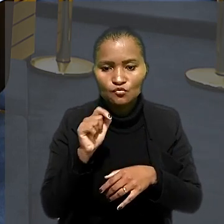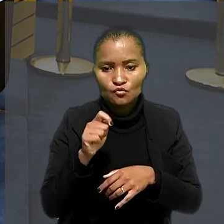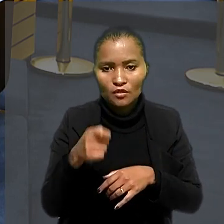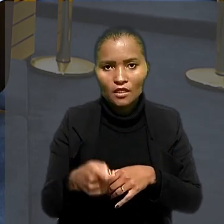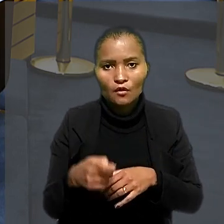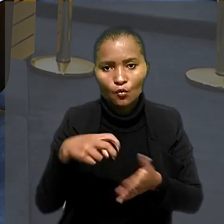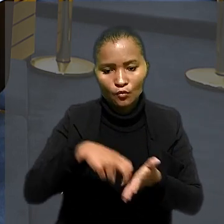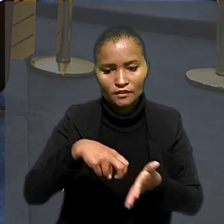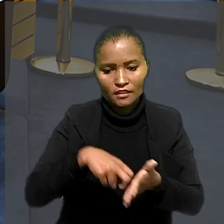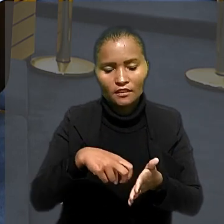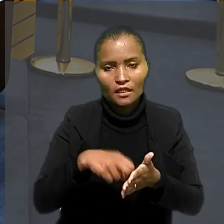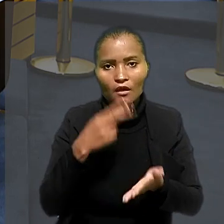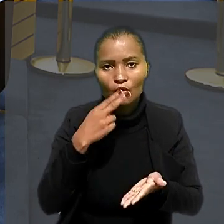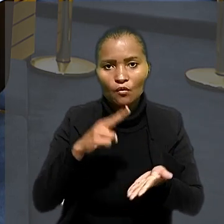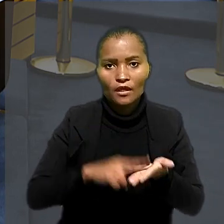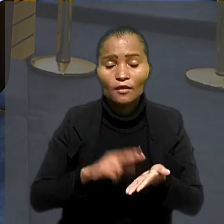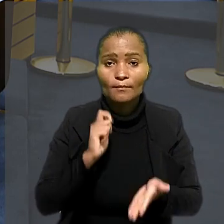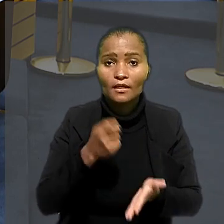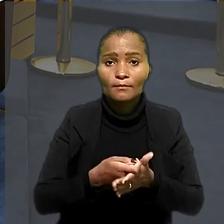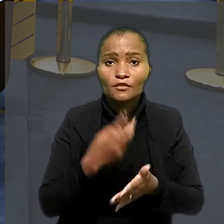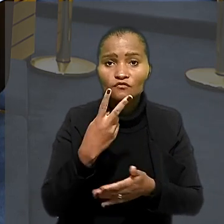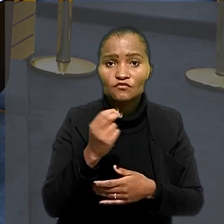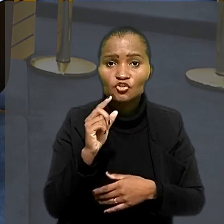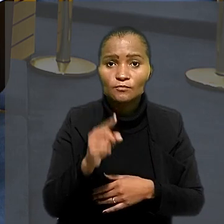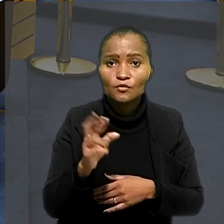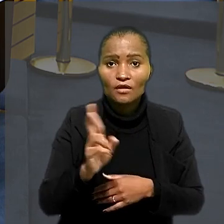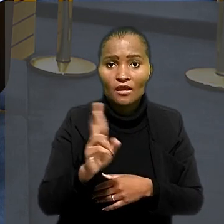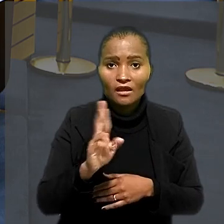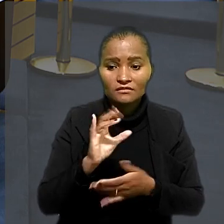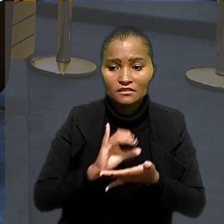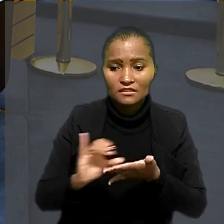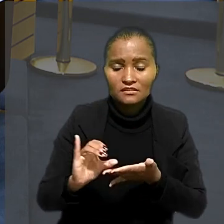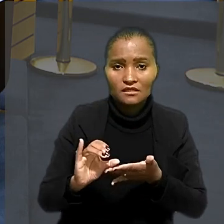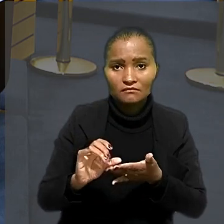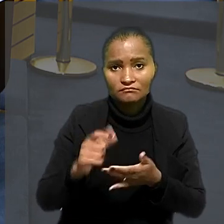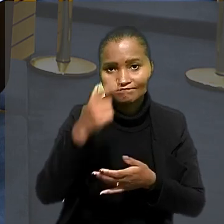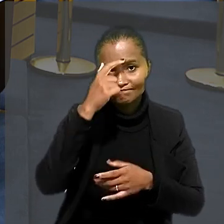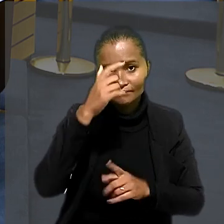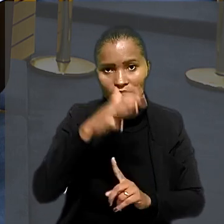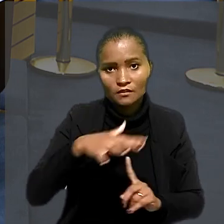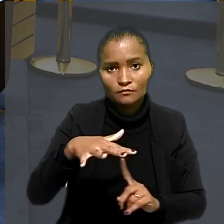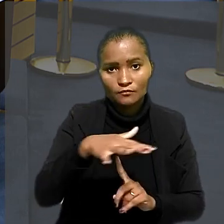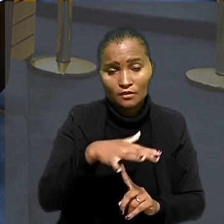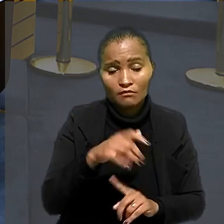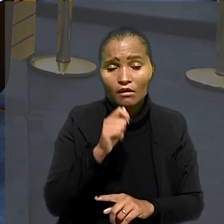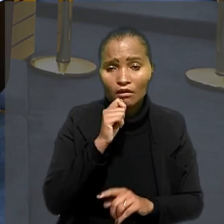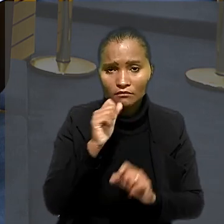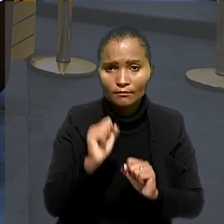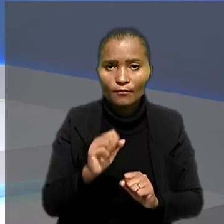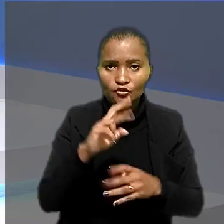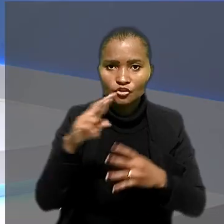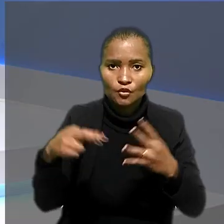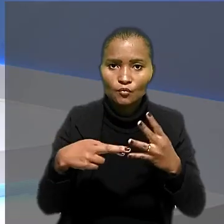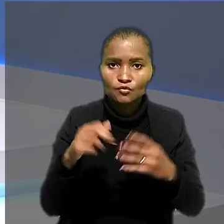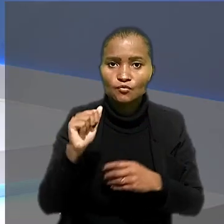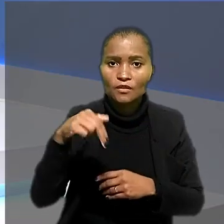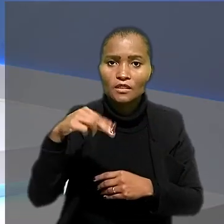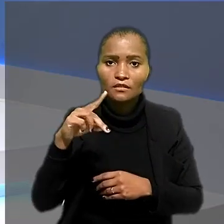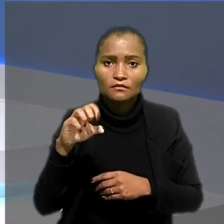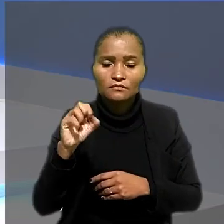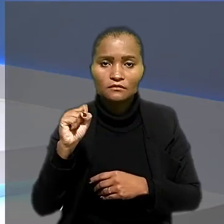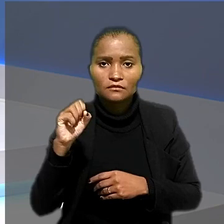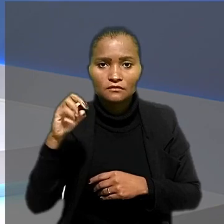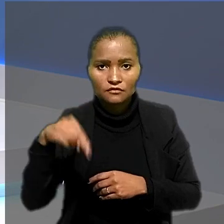condenar os Correios ao pagamento de R$ mil de indenização por dano moral. Ainda cabe recurso. Anderson,